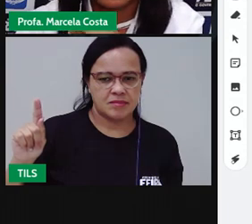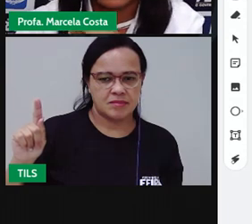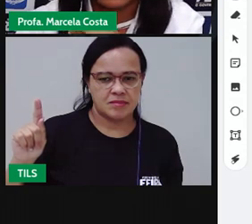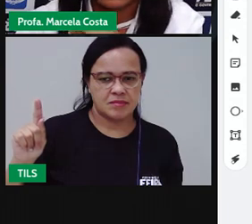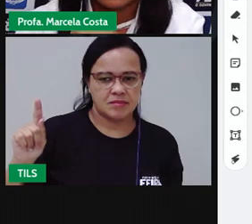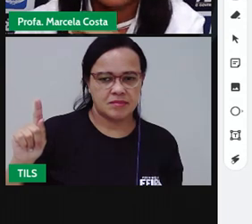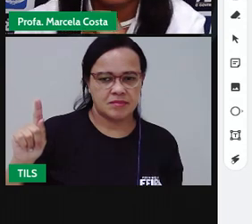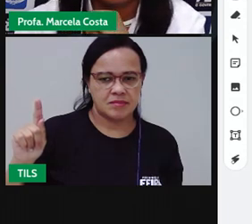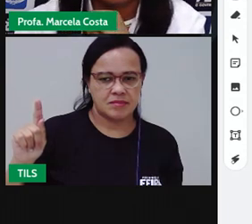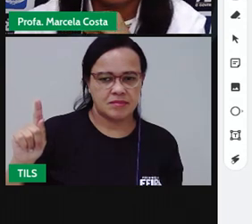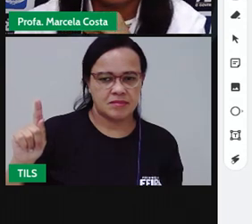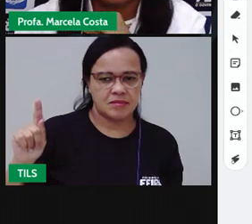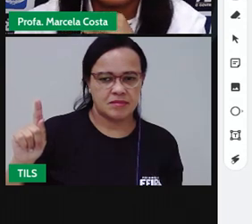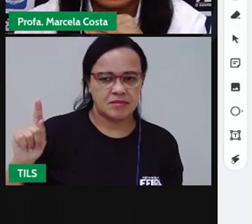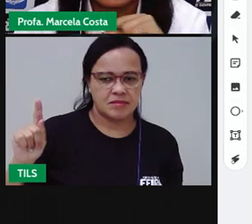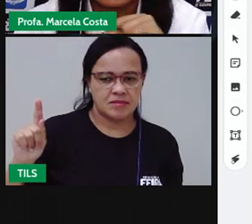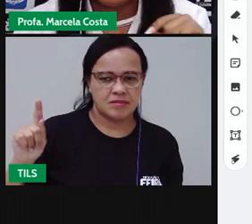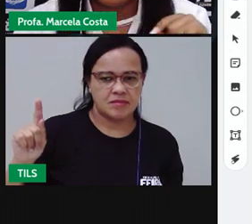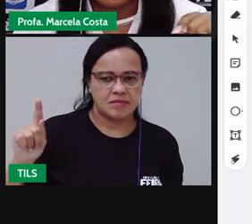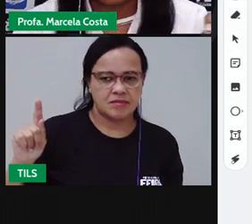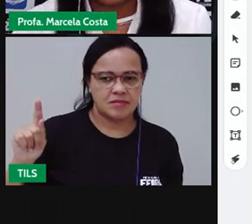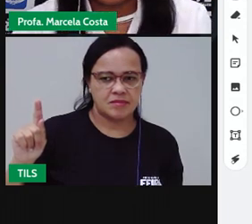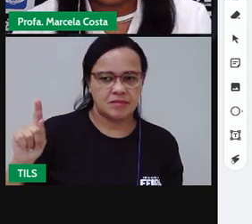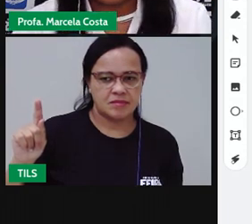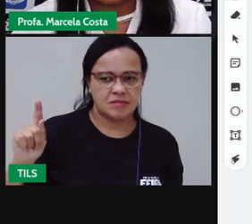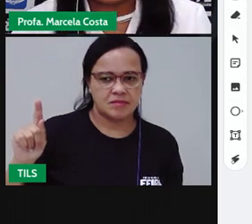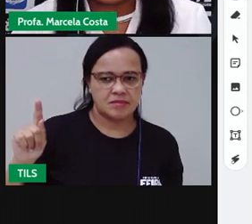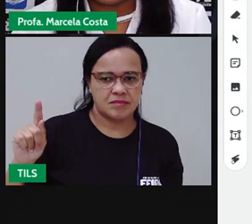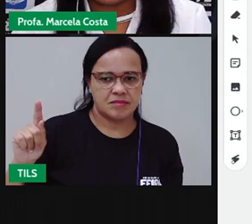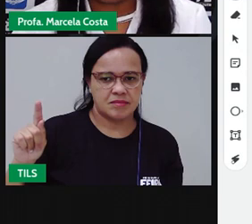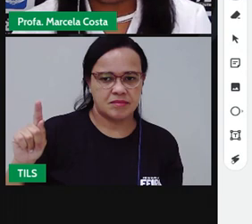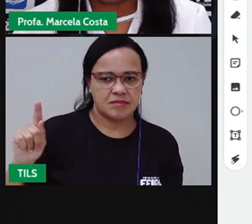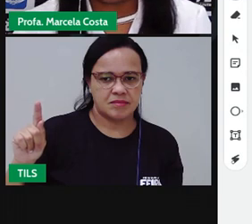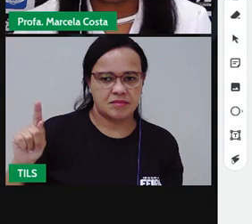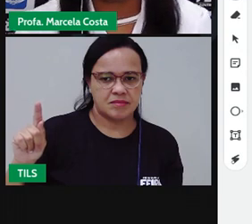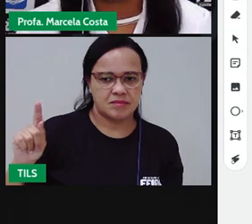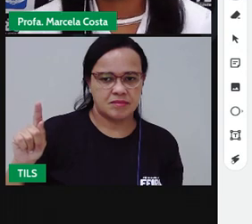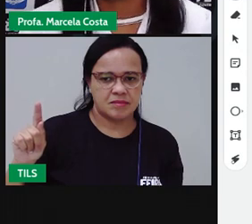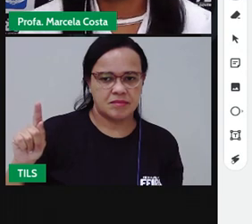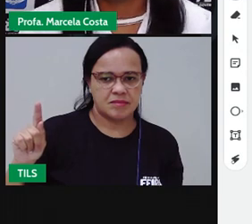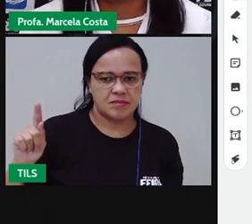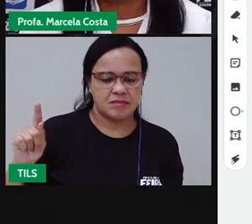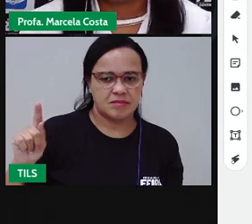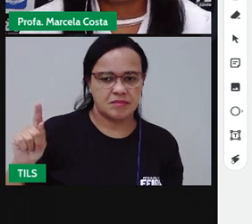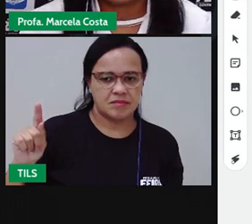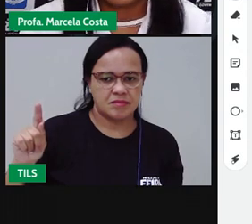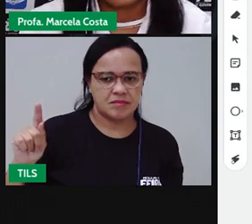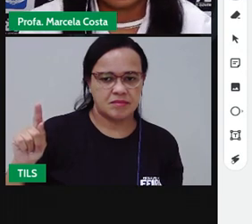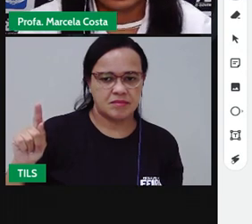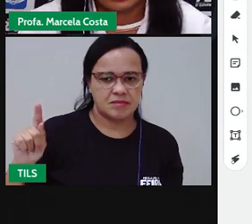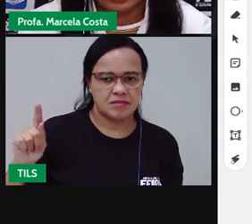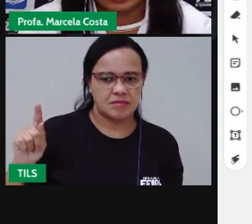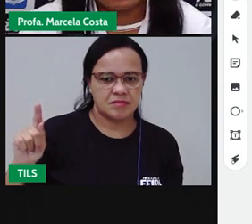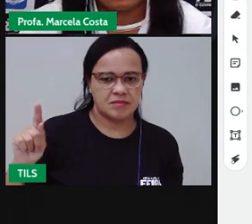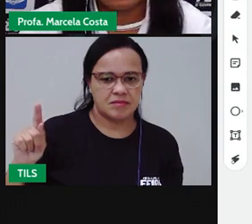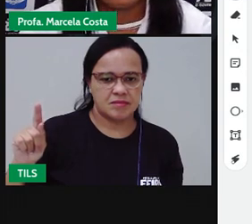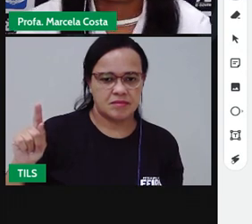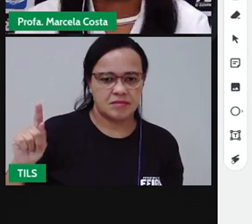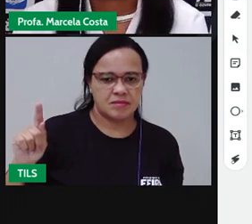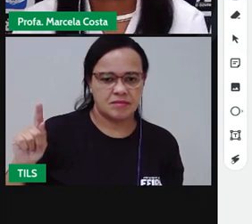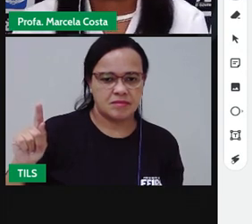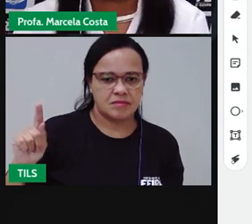Subiu. Traçado para lado esquerdo. Letra G.